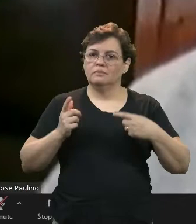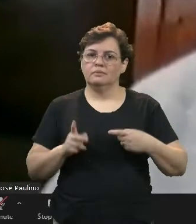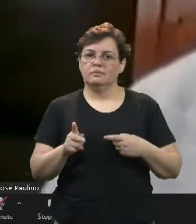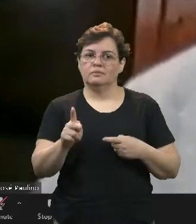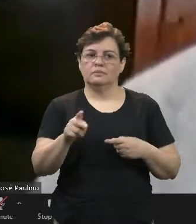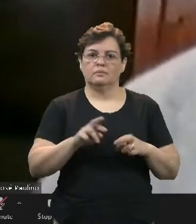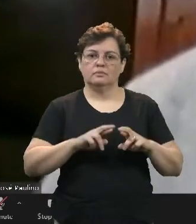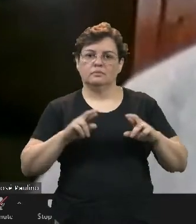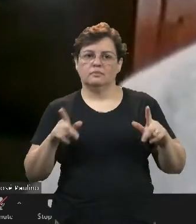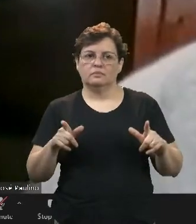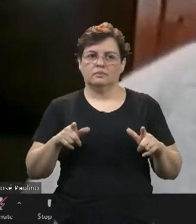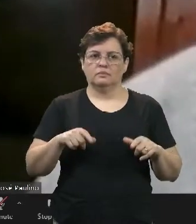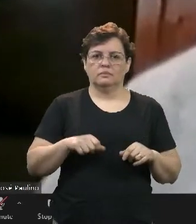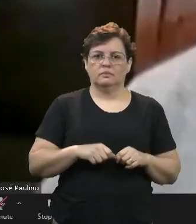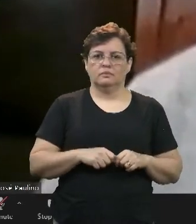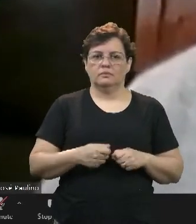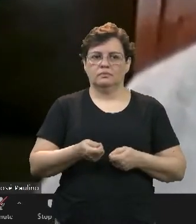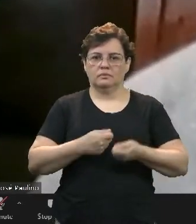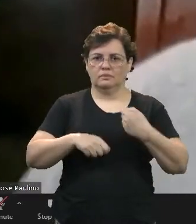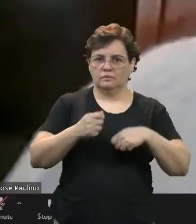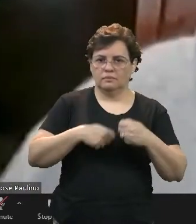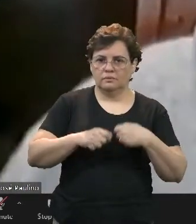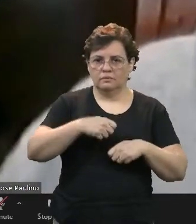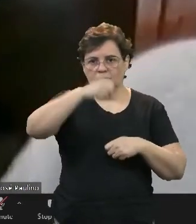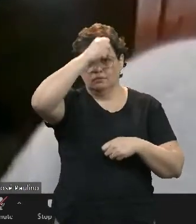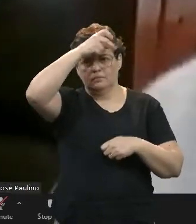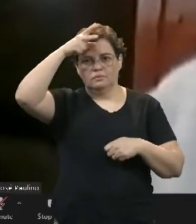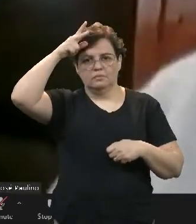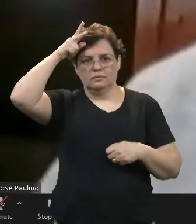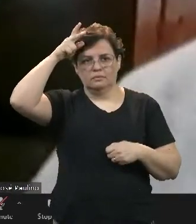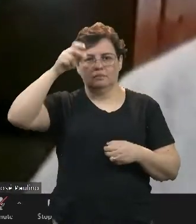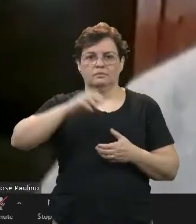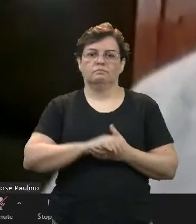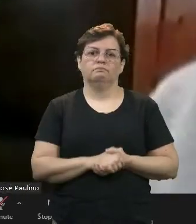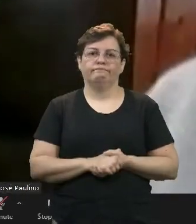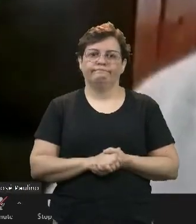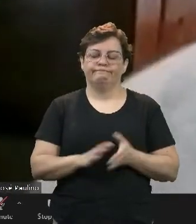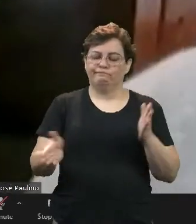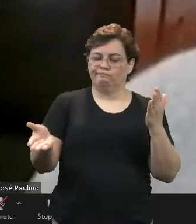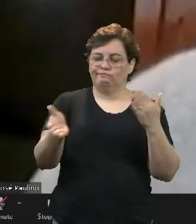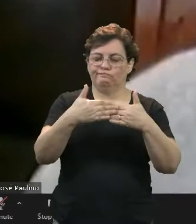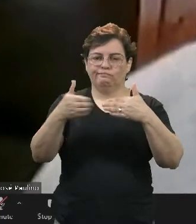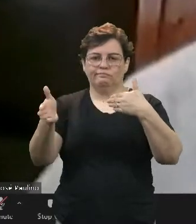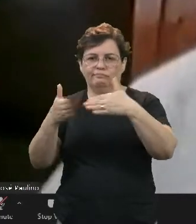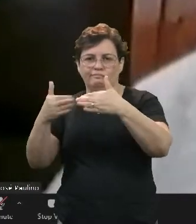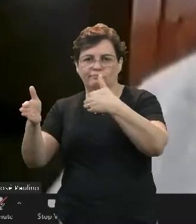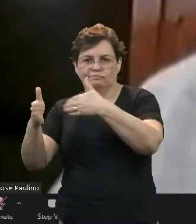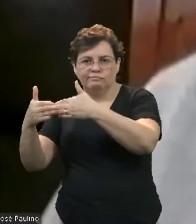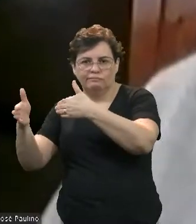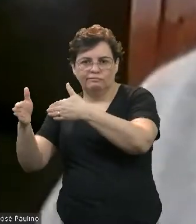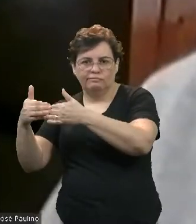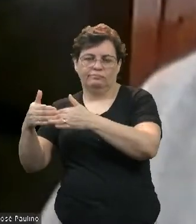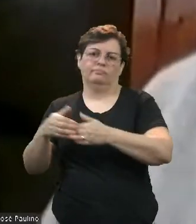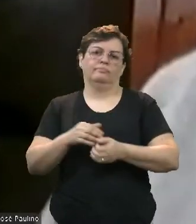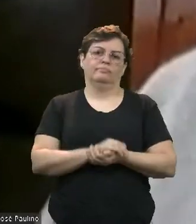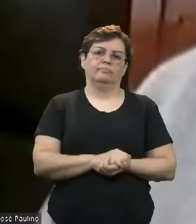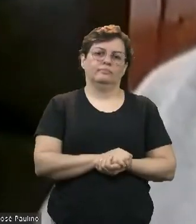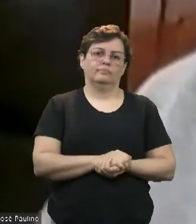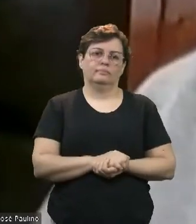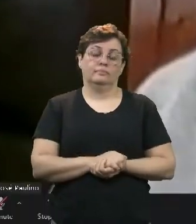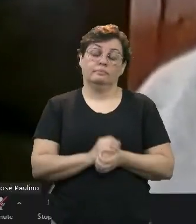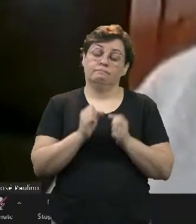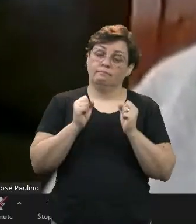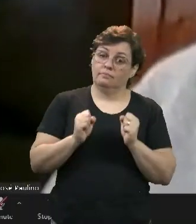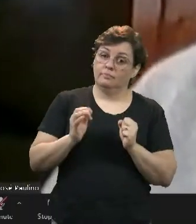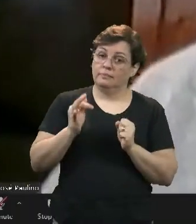ao contrário da administração que tem fechado as portas para o sindicato para que a gente faça essa discussão. Poderia